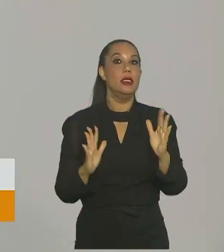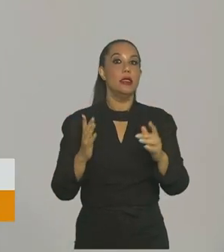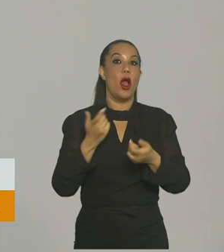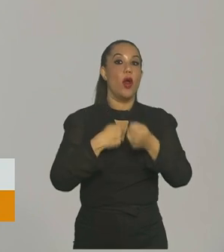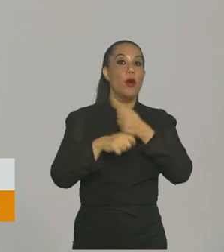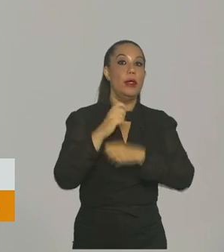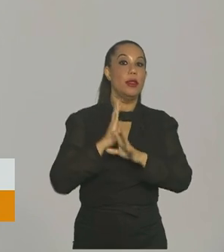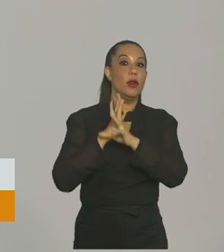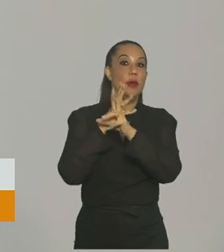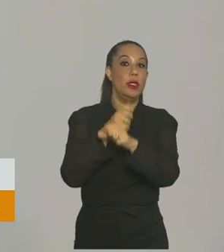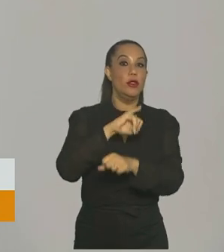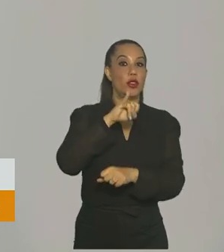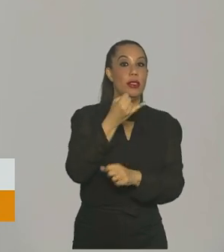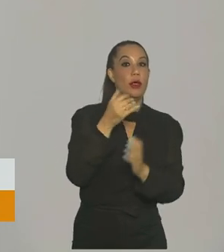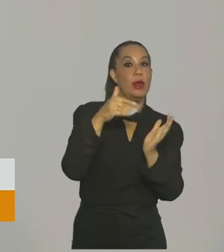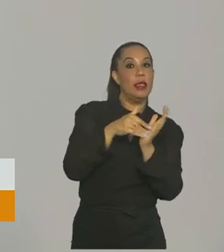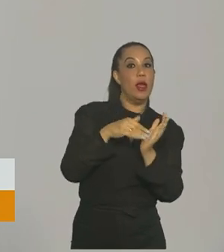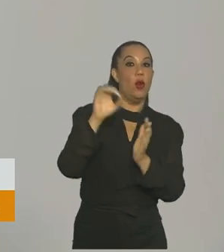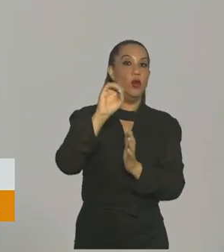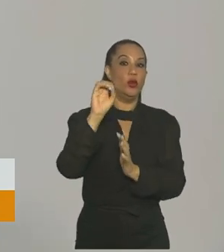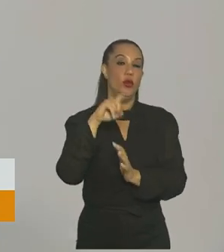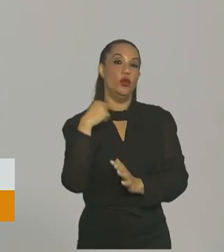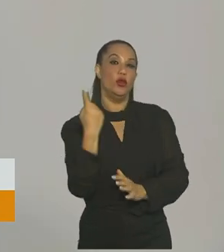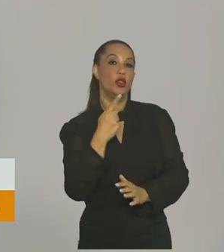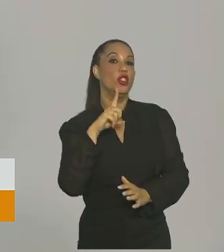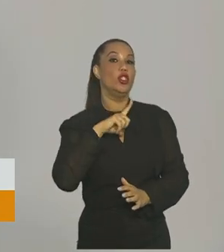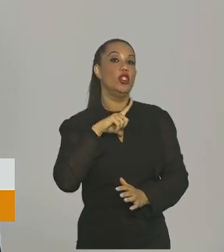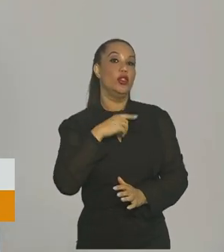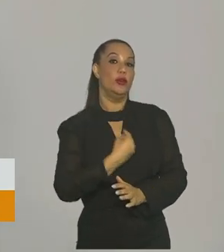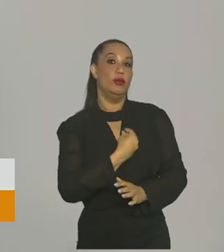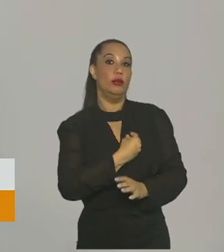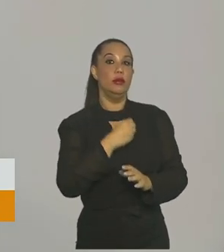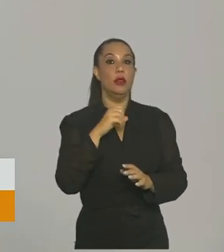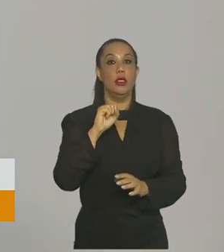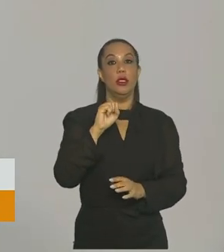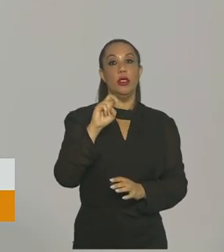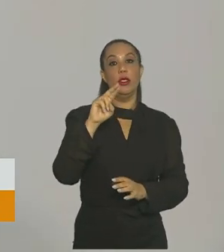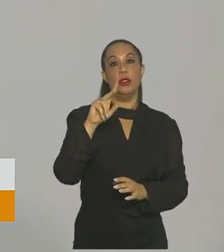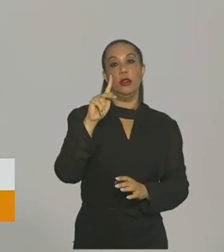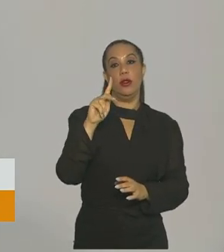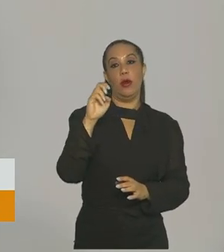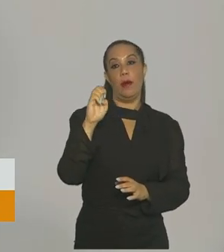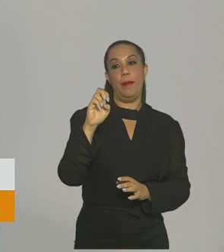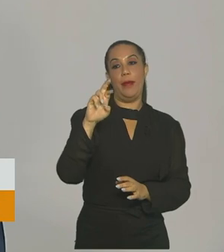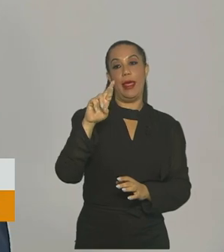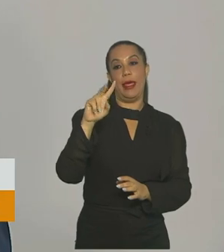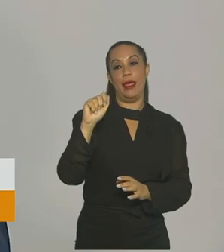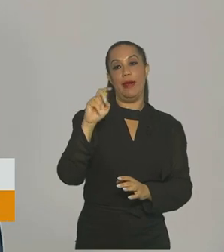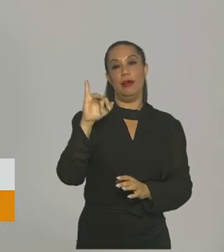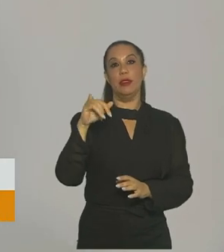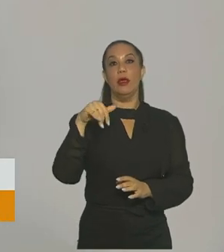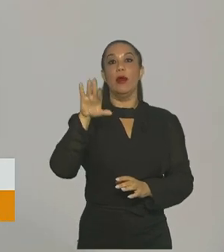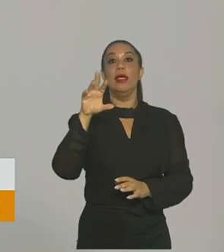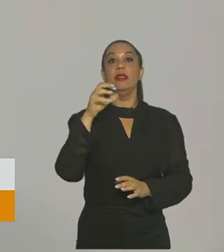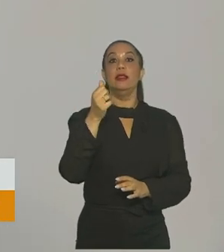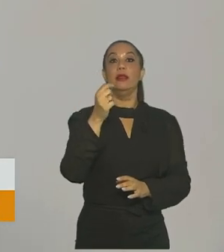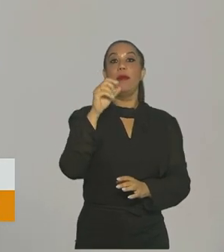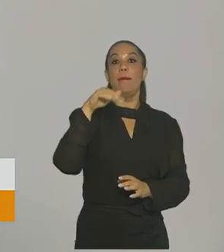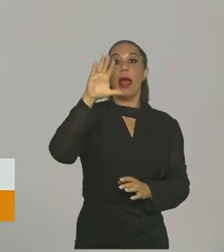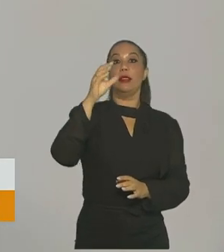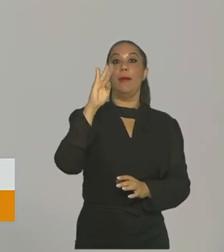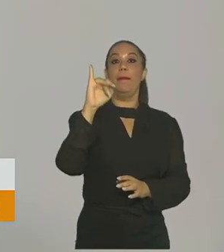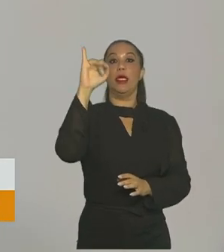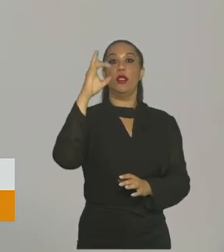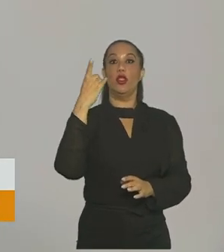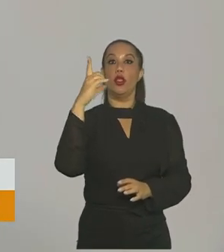janeiro até outubro, o que nós temos? Nós temos um superávit de quase 60 bilhões de dólares, que já